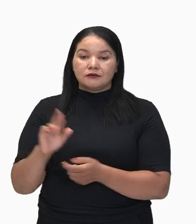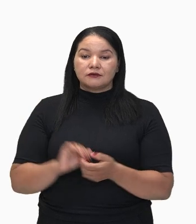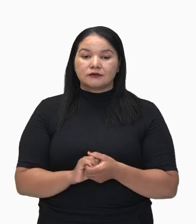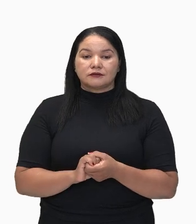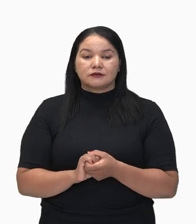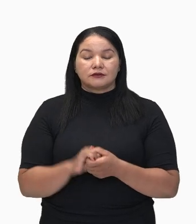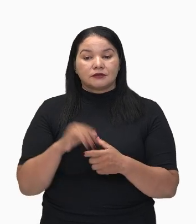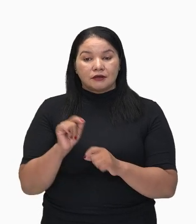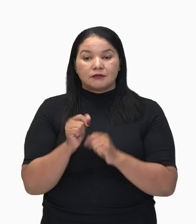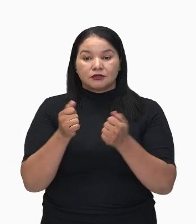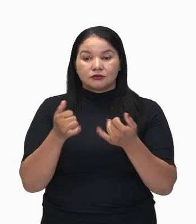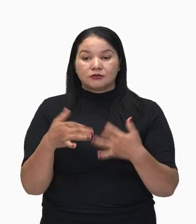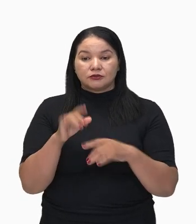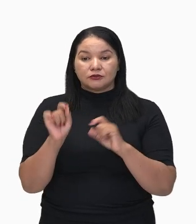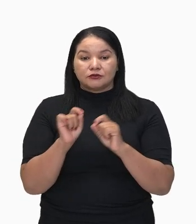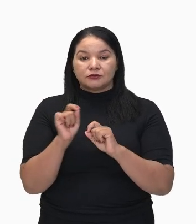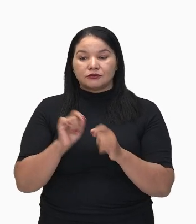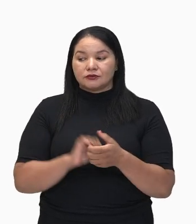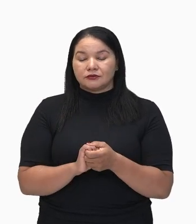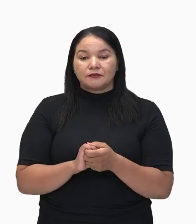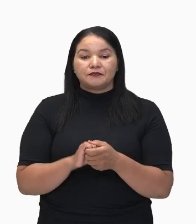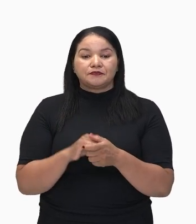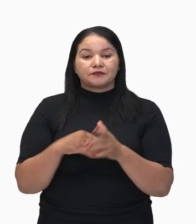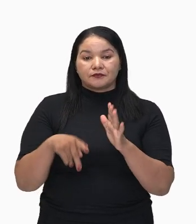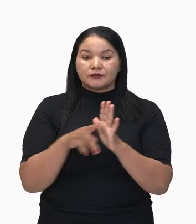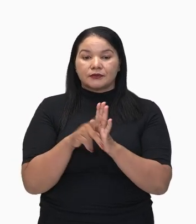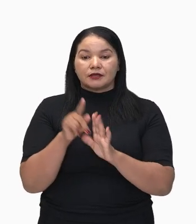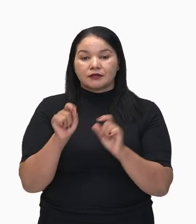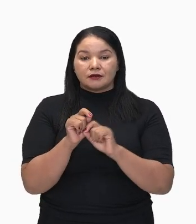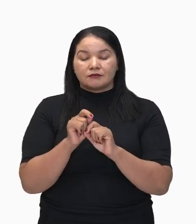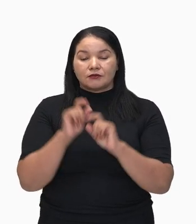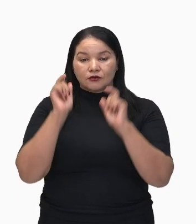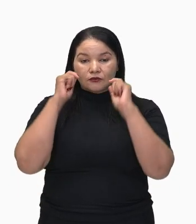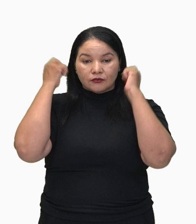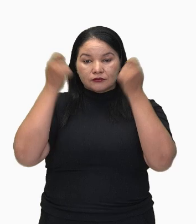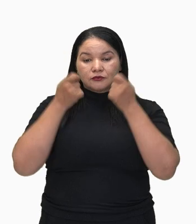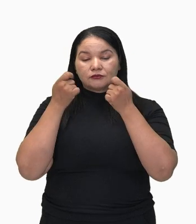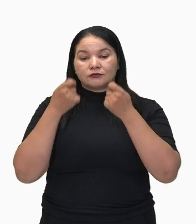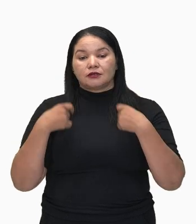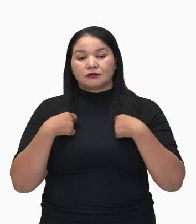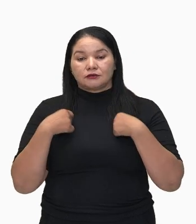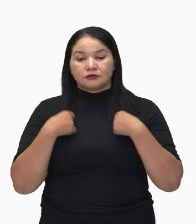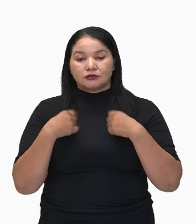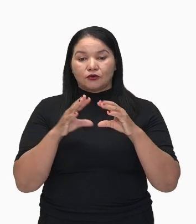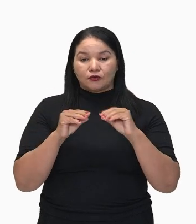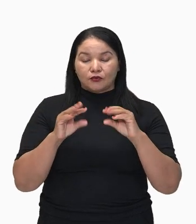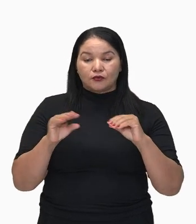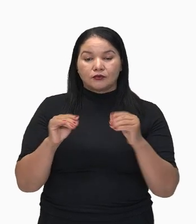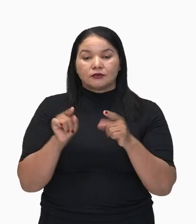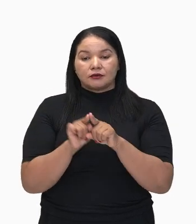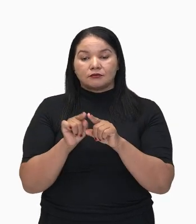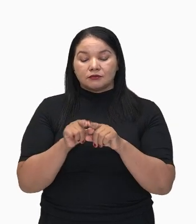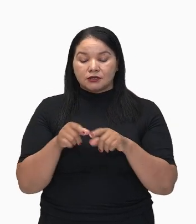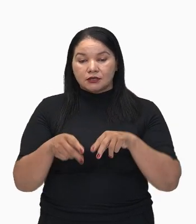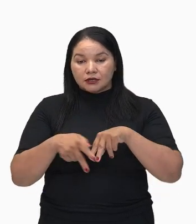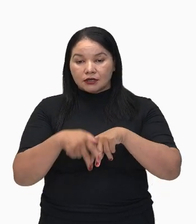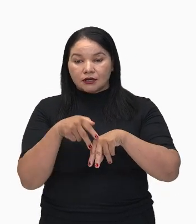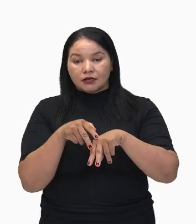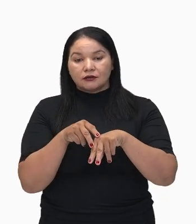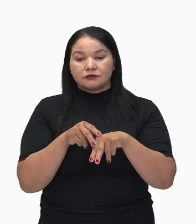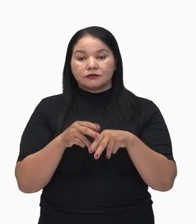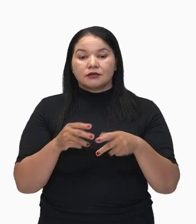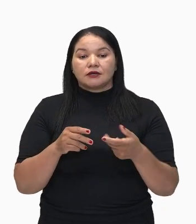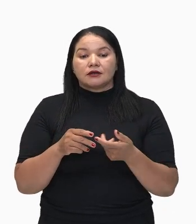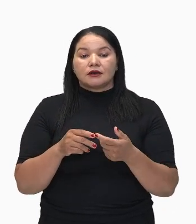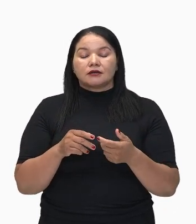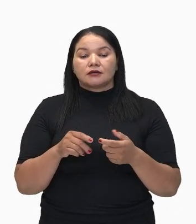algodão com capuz. Com capuz, olha só. Camiseta de algodão, calças de isque, cinto de couro. Aí vai trazer uma